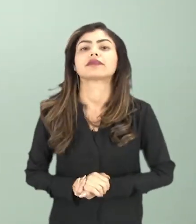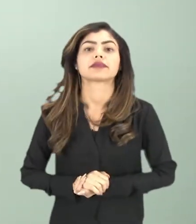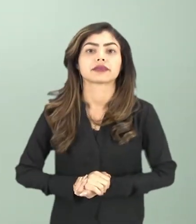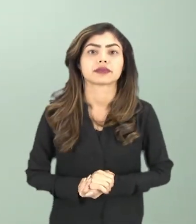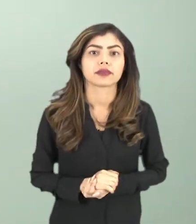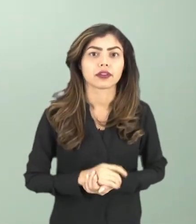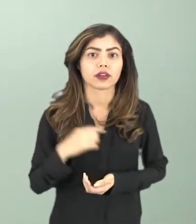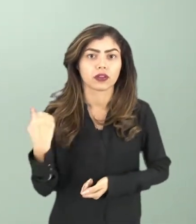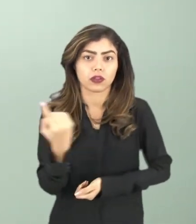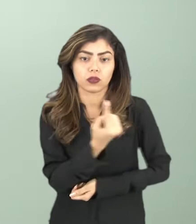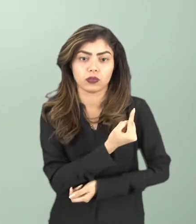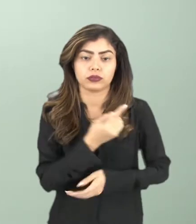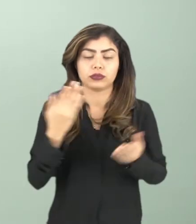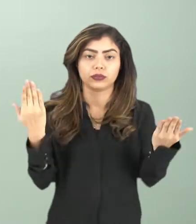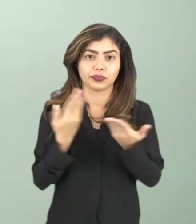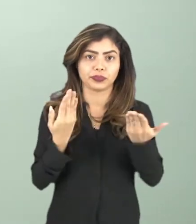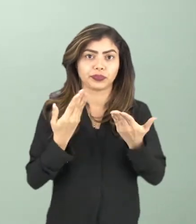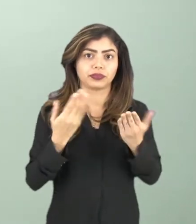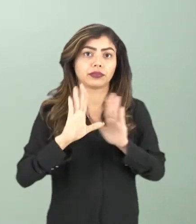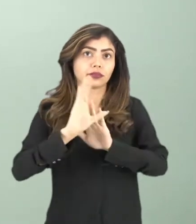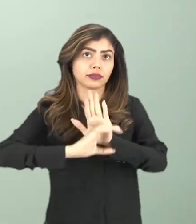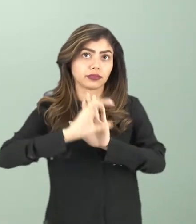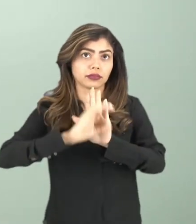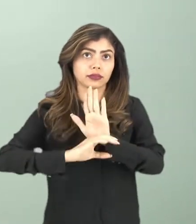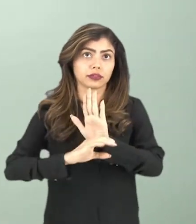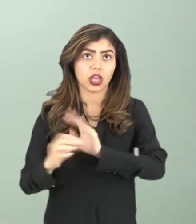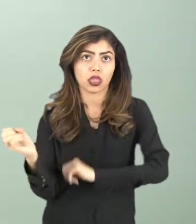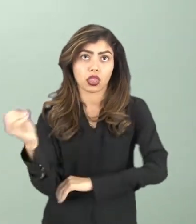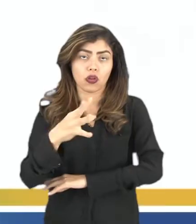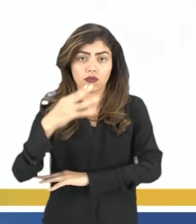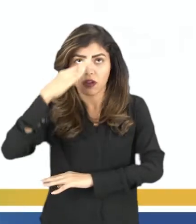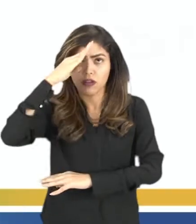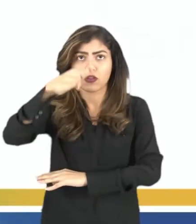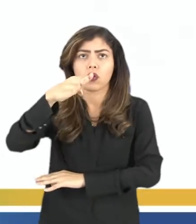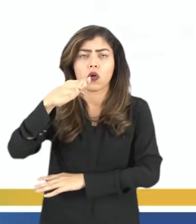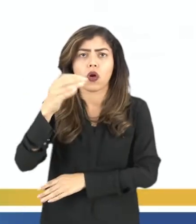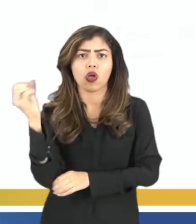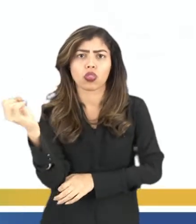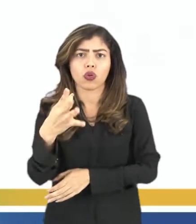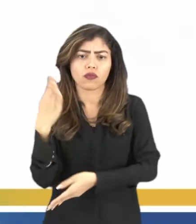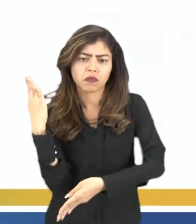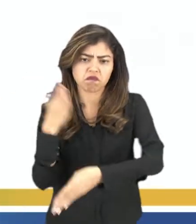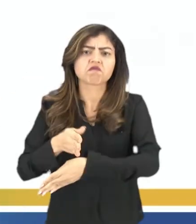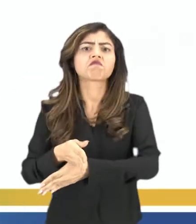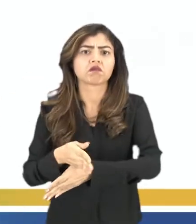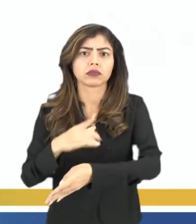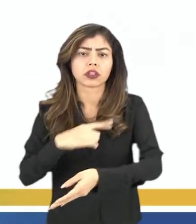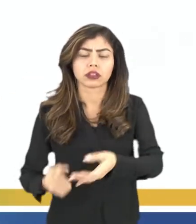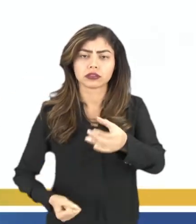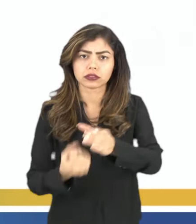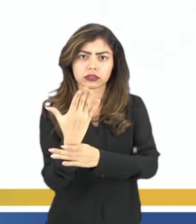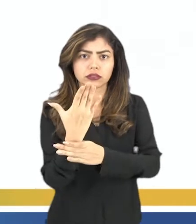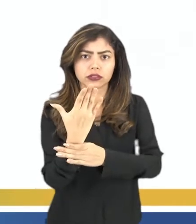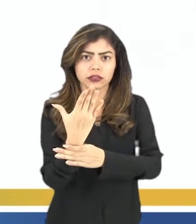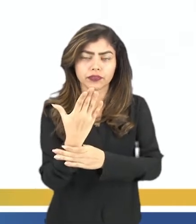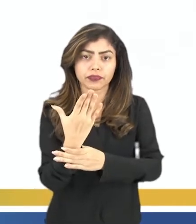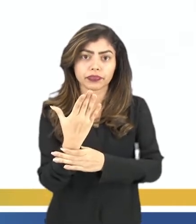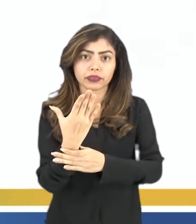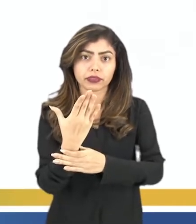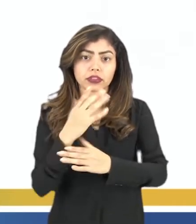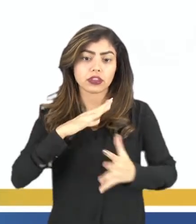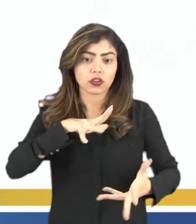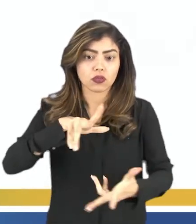O nosso tema de hoje é a nova ordem e os novos confrontos que surgem, aí o mundo se